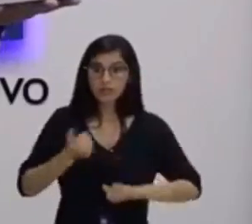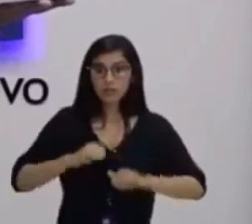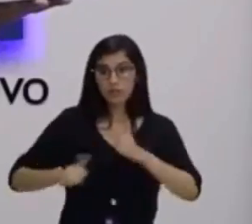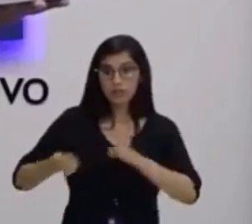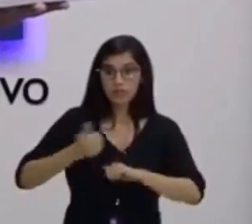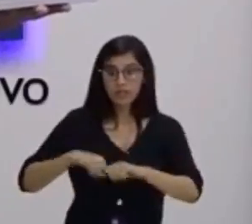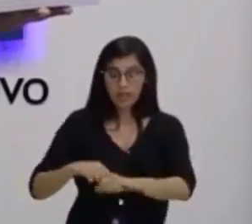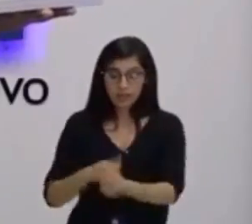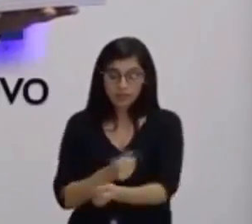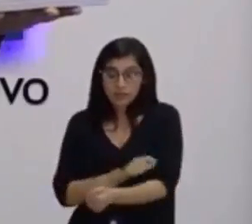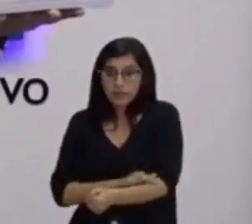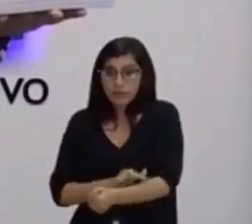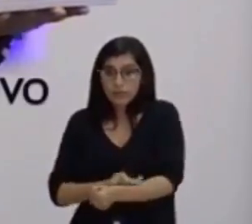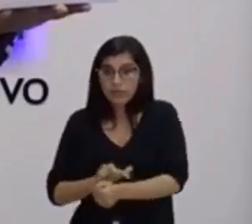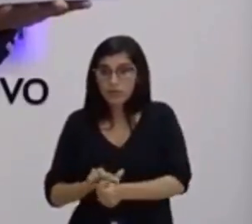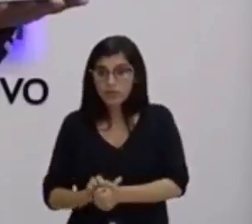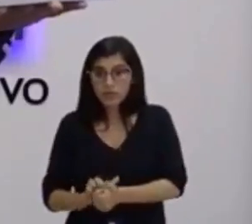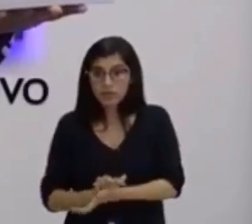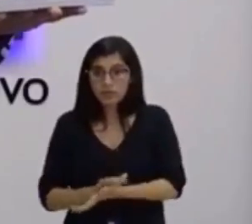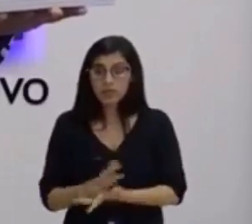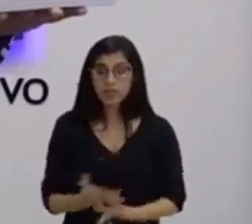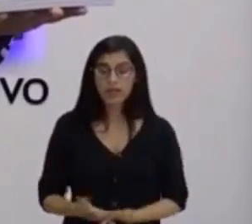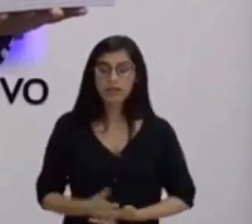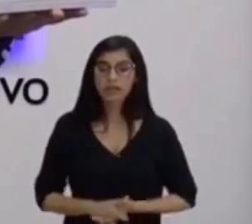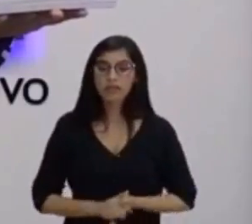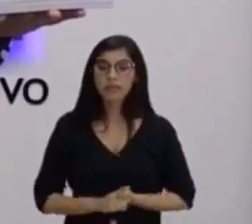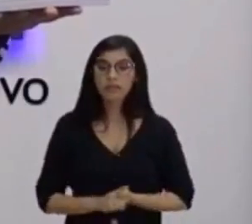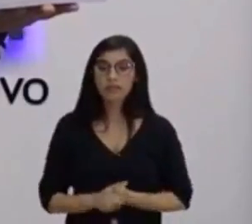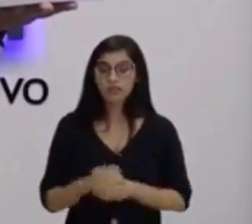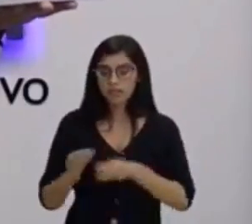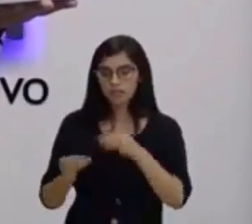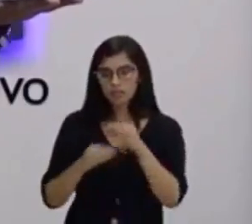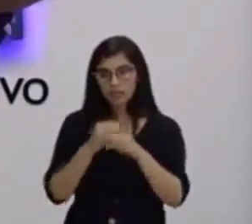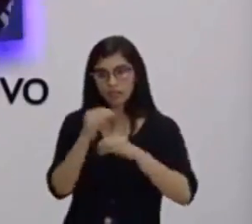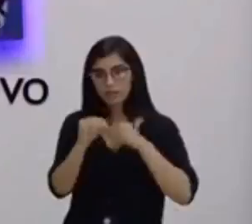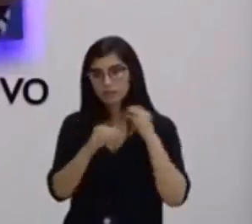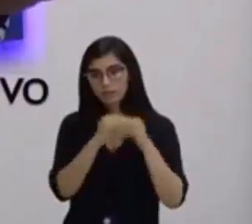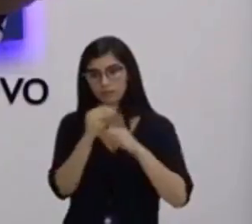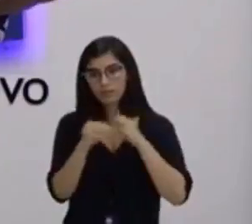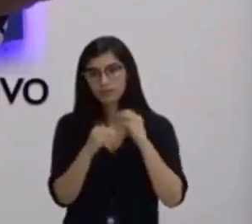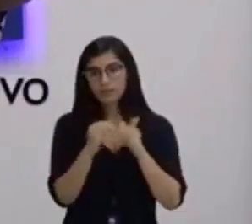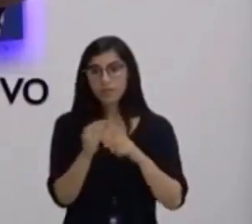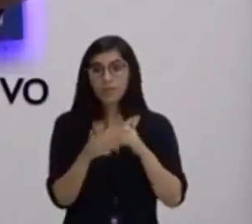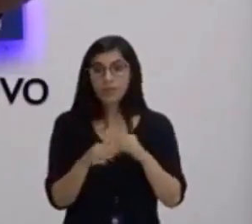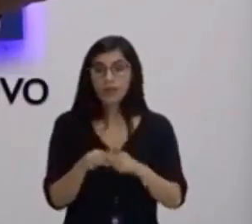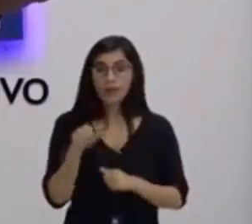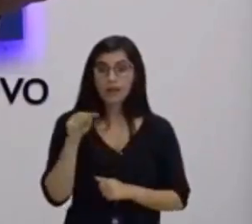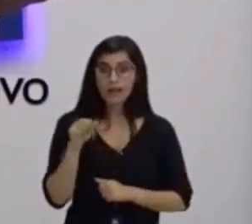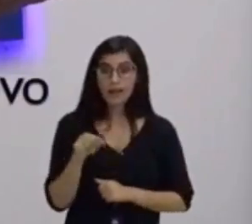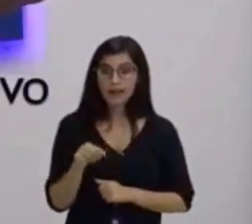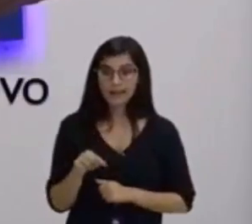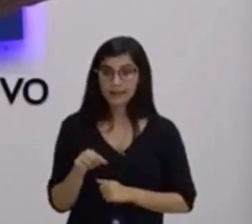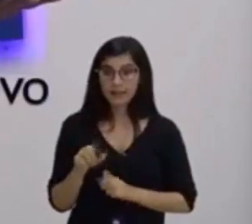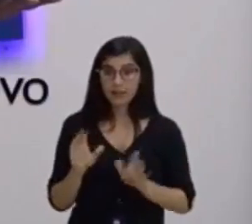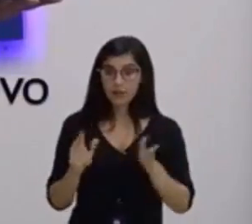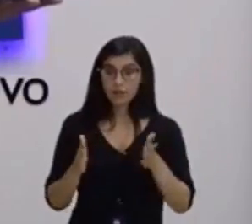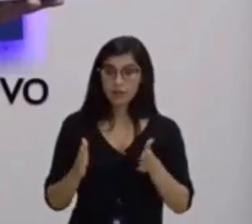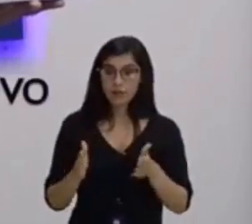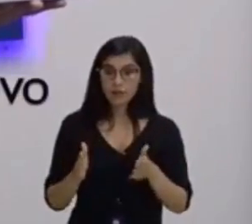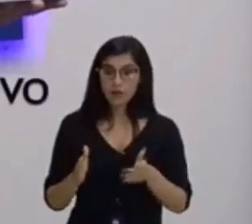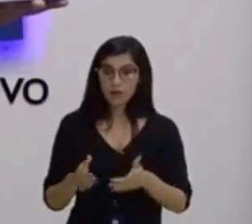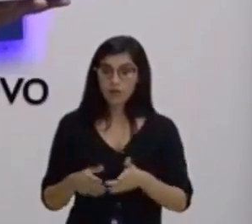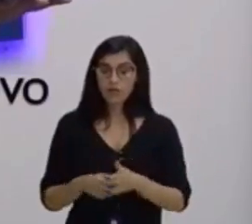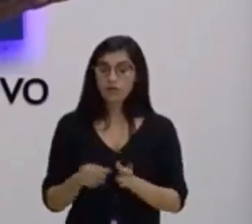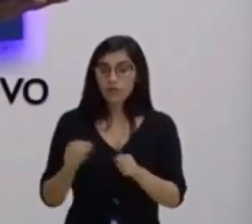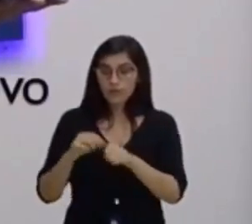ou as valências físicas, elas até mesmo se misturam? Aqui eu estou exercendo a minha capacidade de